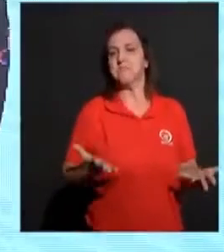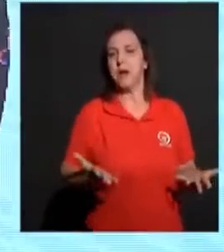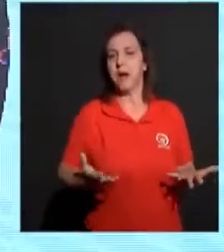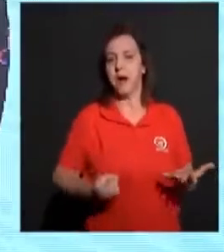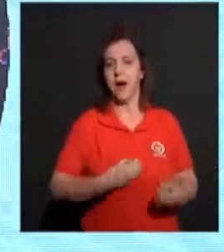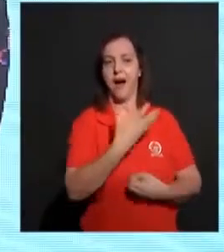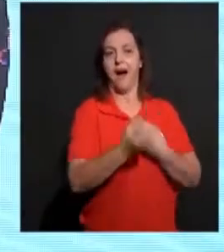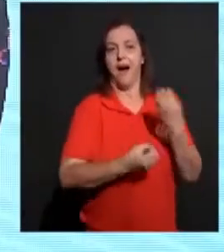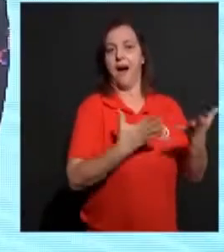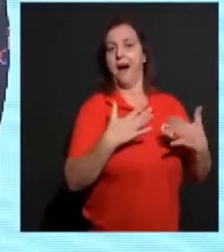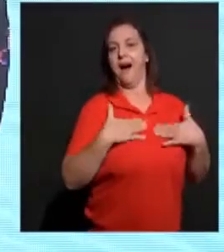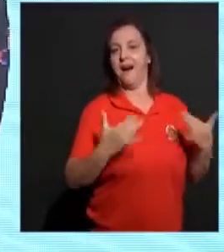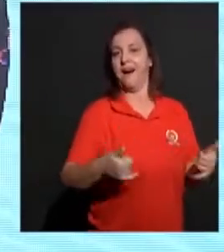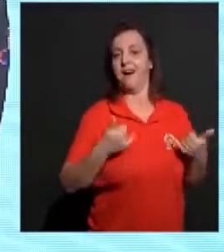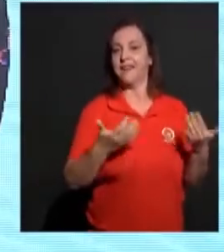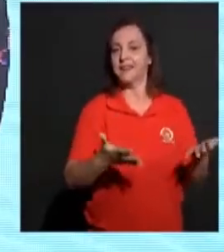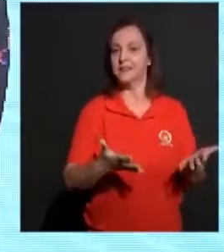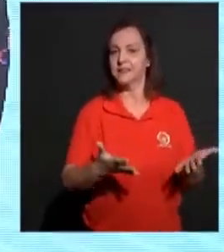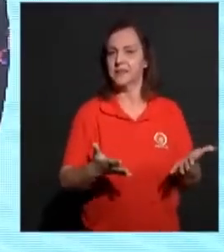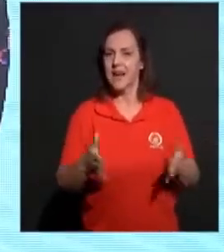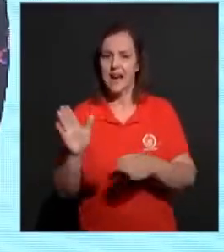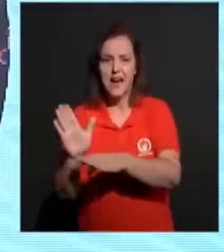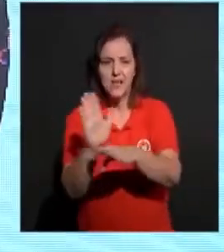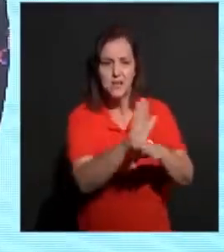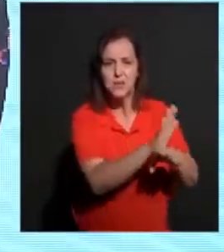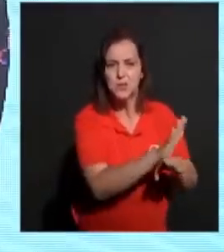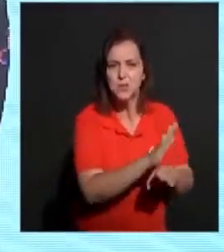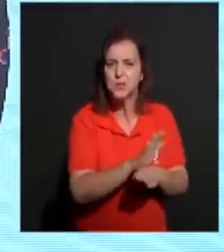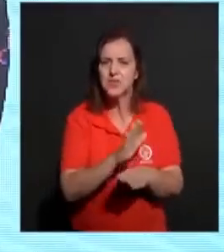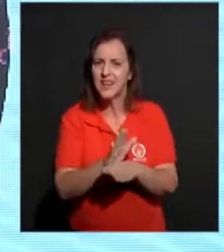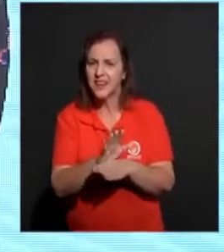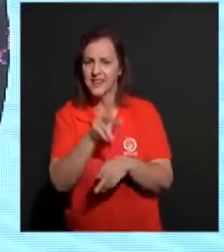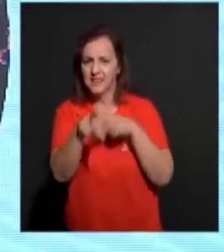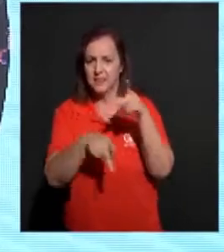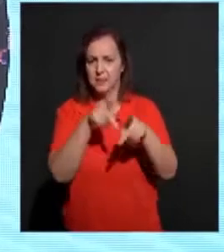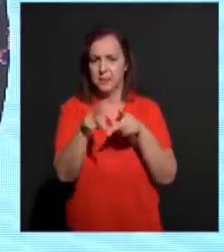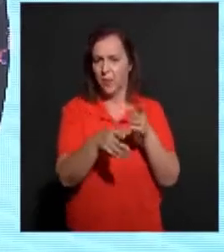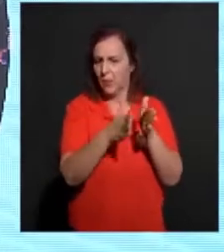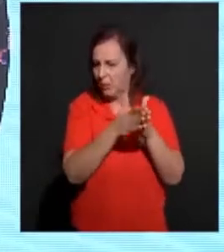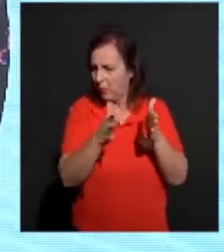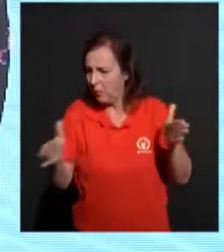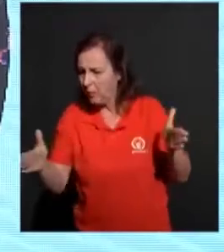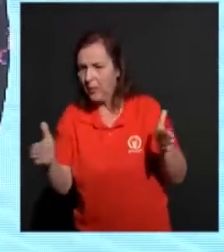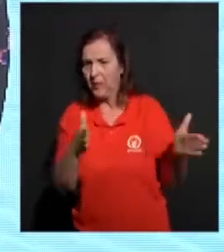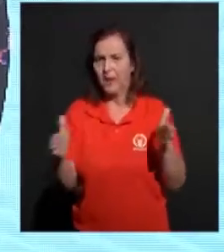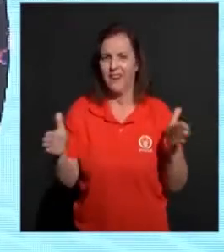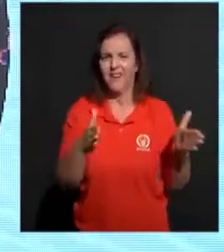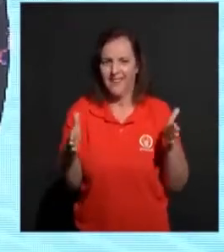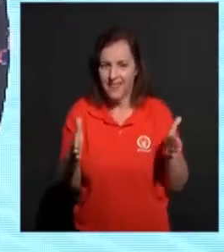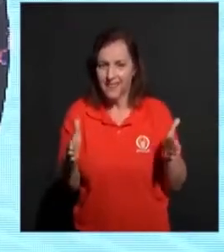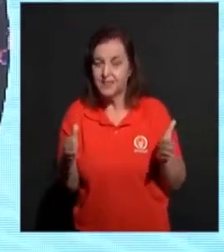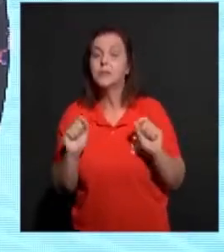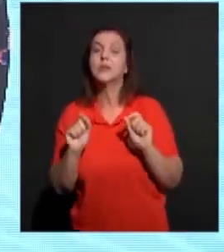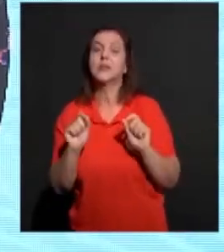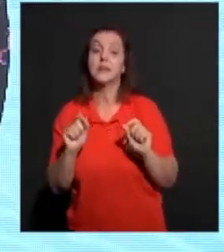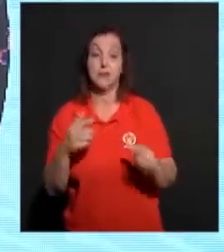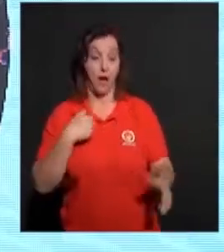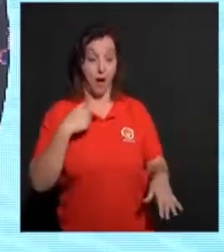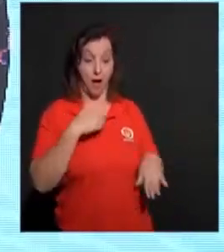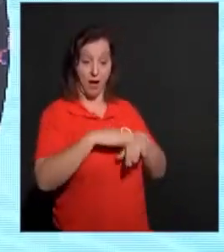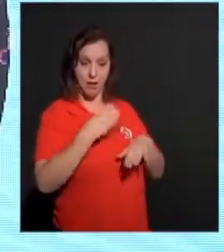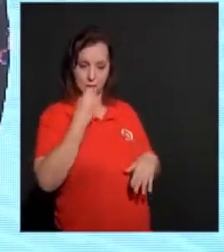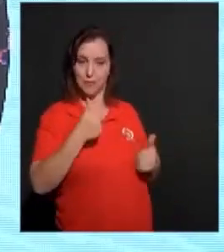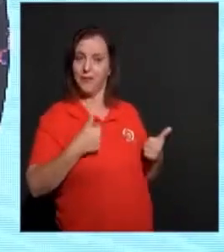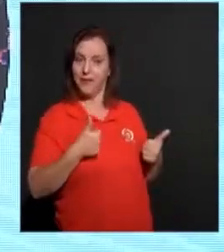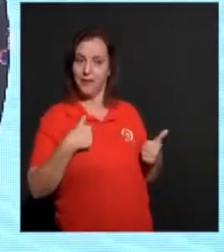As suas ações de caridade, muito mais nesse tempo de tantas catástrofes, tem sido simplesmente para dizer, olha como